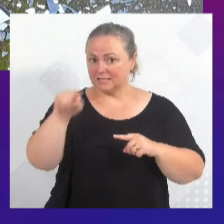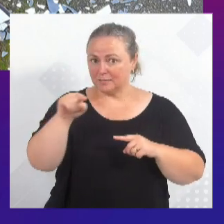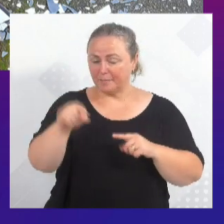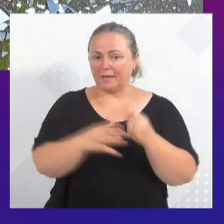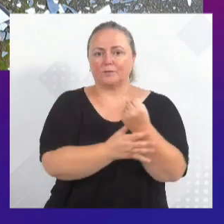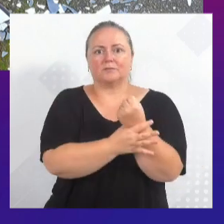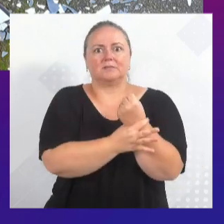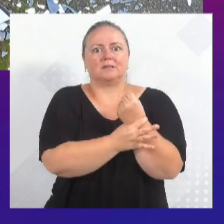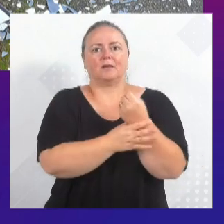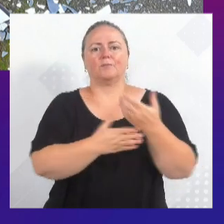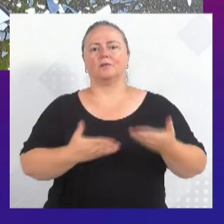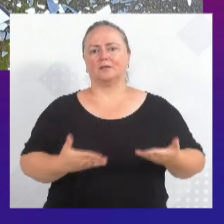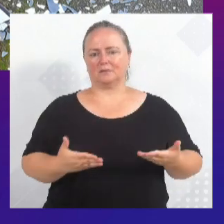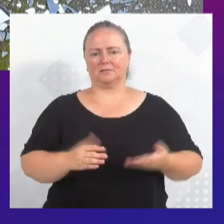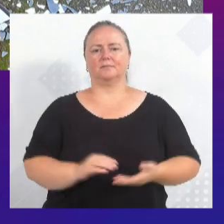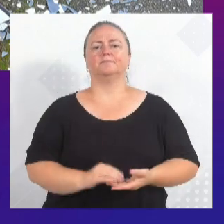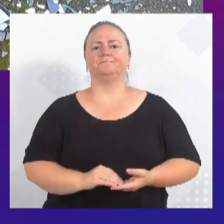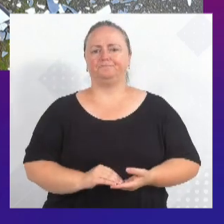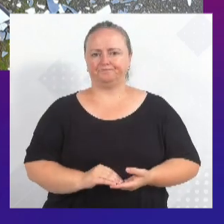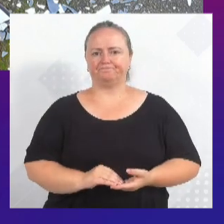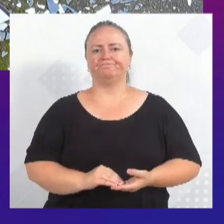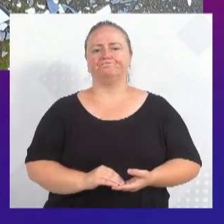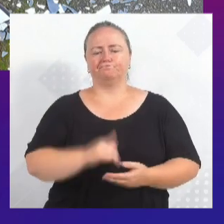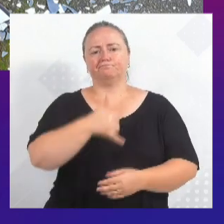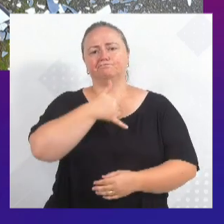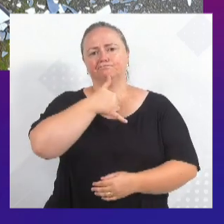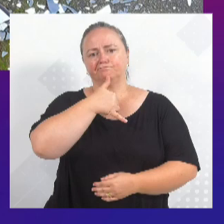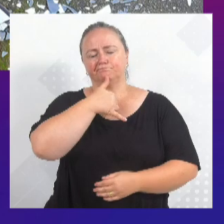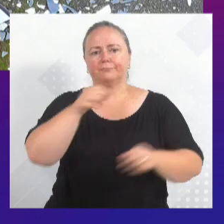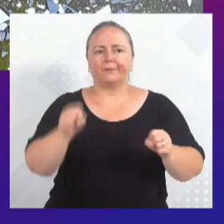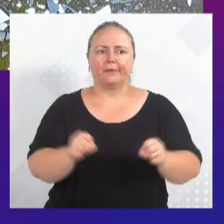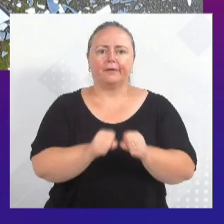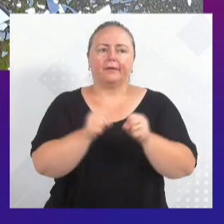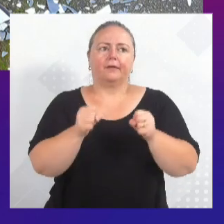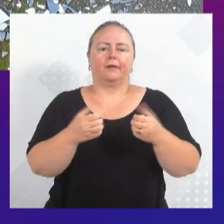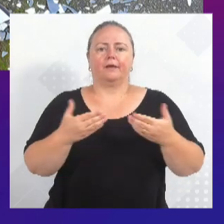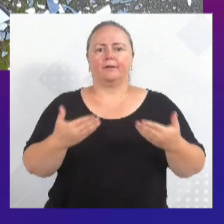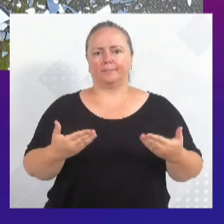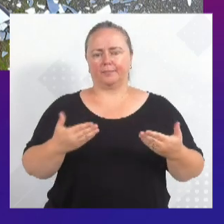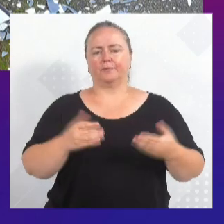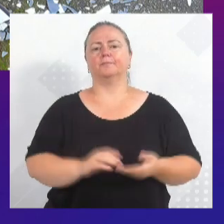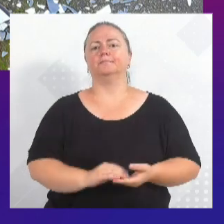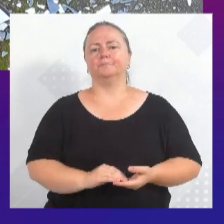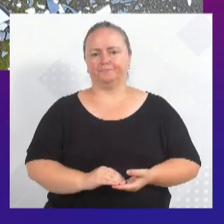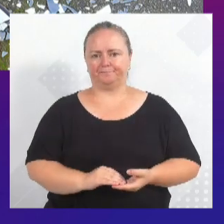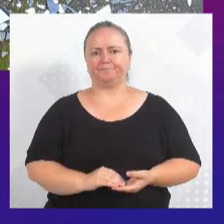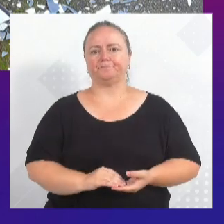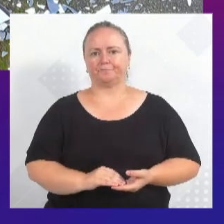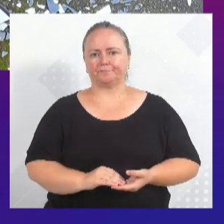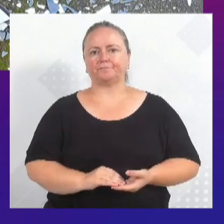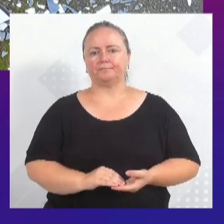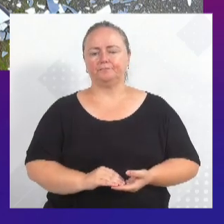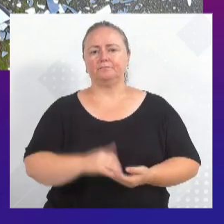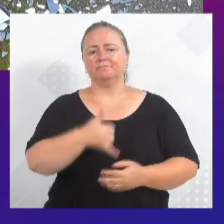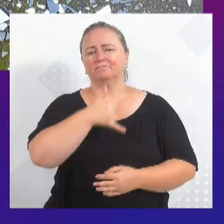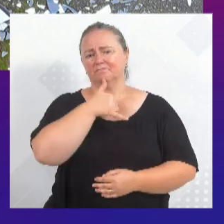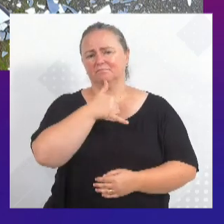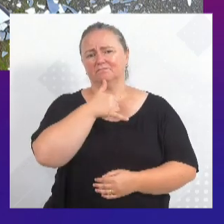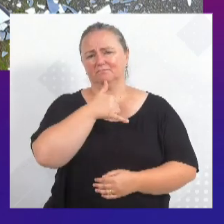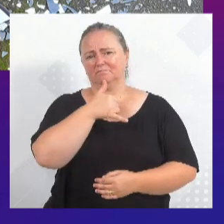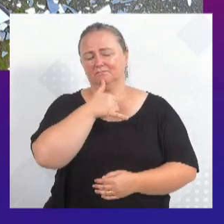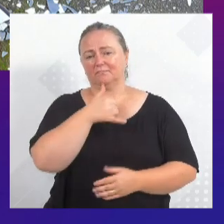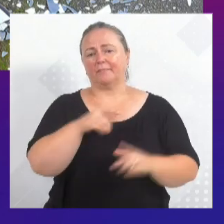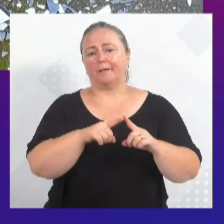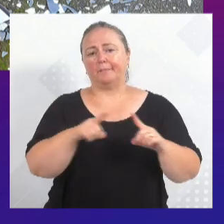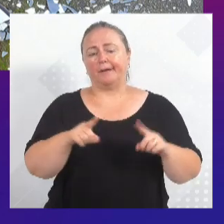segurança a essa população. Infelizmente, quebraram essa semana. Triste, triste quando a gente vê uma situação dessa, mas é quem não tem o